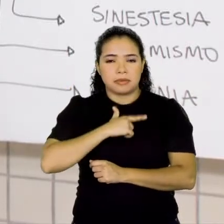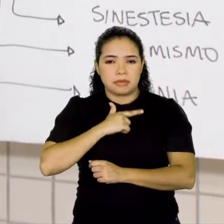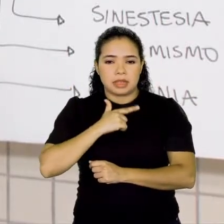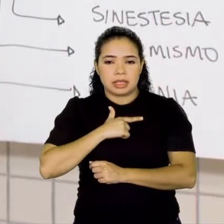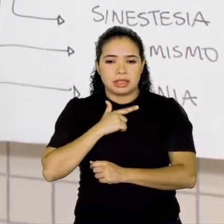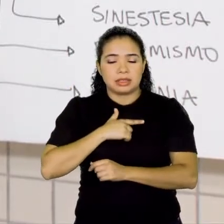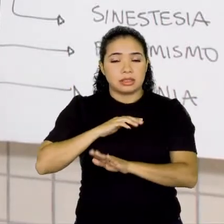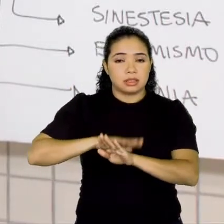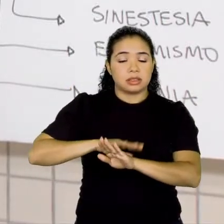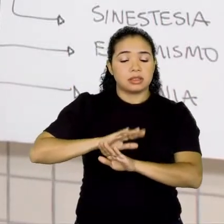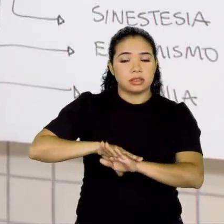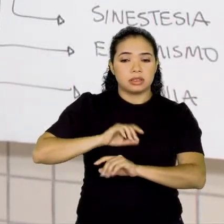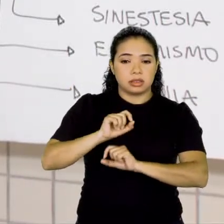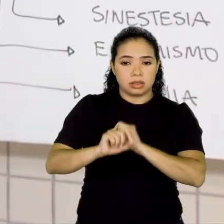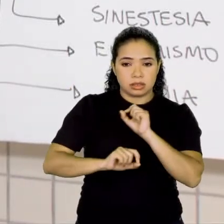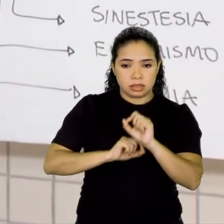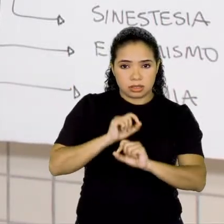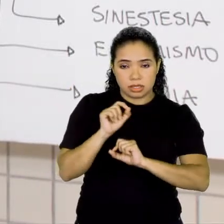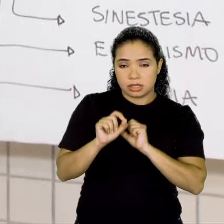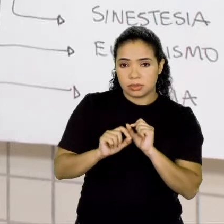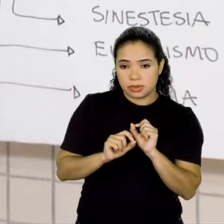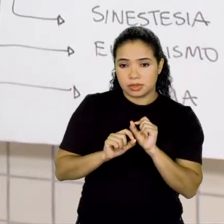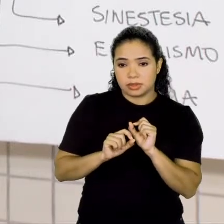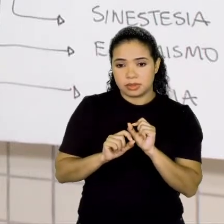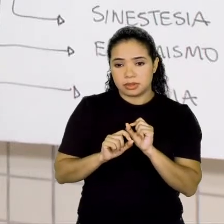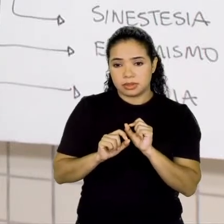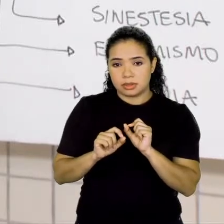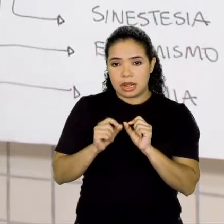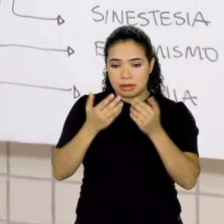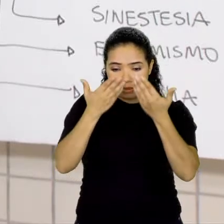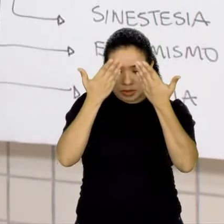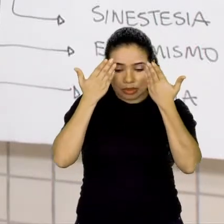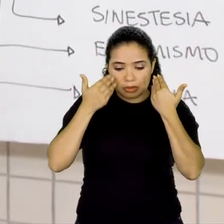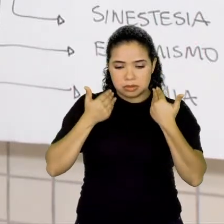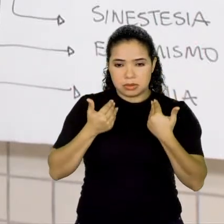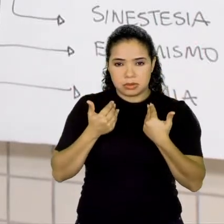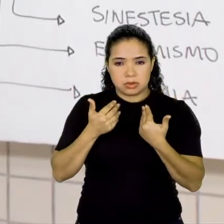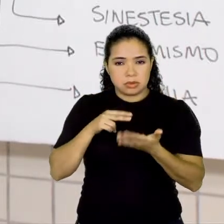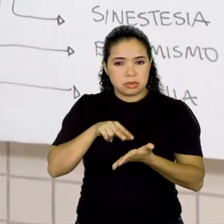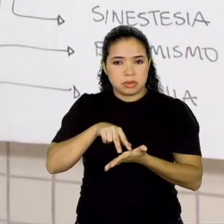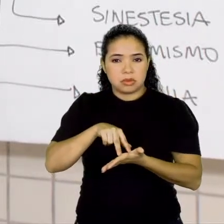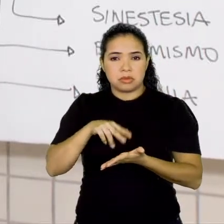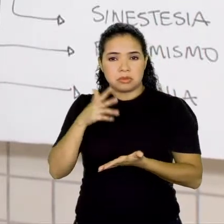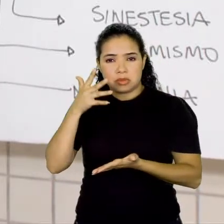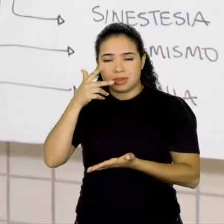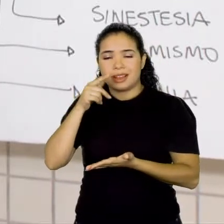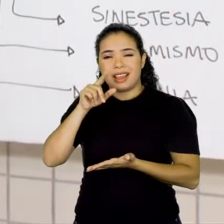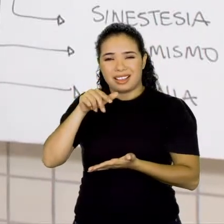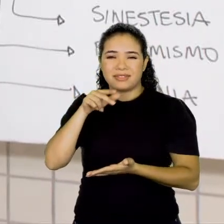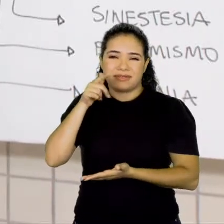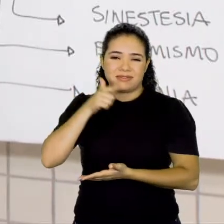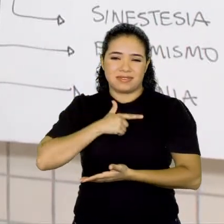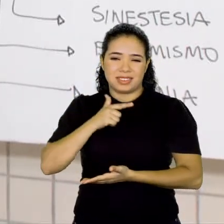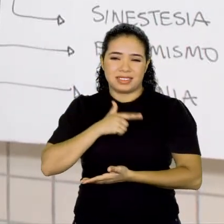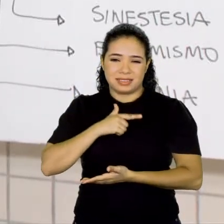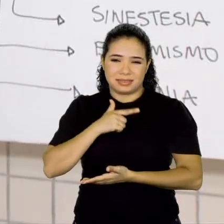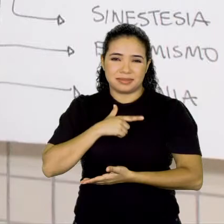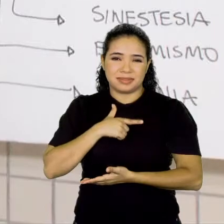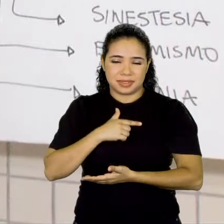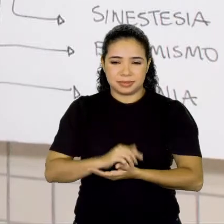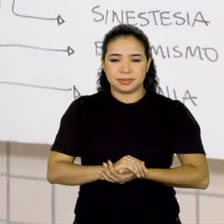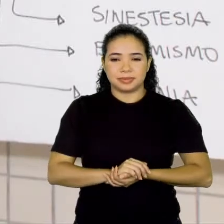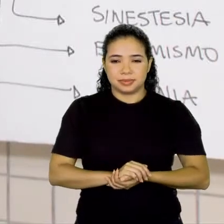subentendido o quê? Que ela não tinha uma aparência boa, né, era uma pessoa feia. E aí,